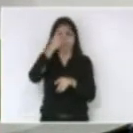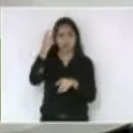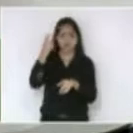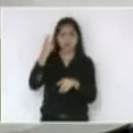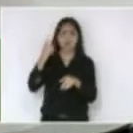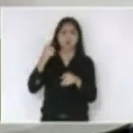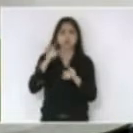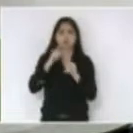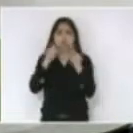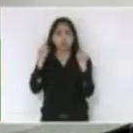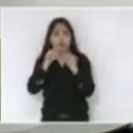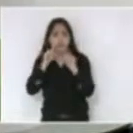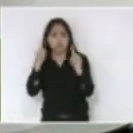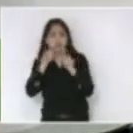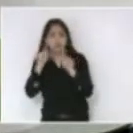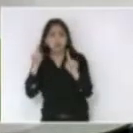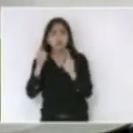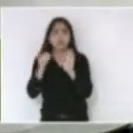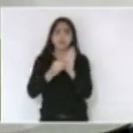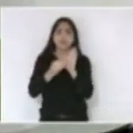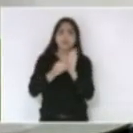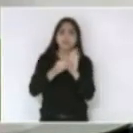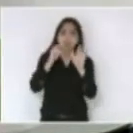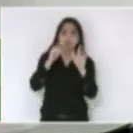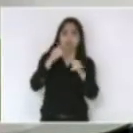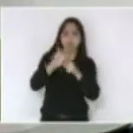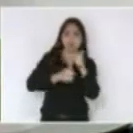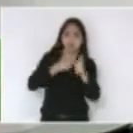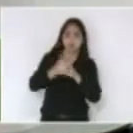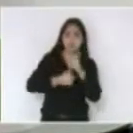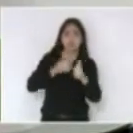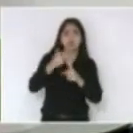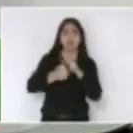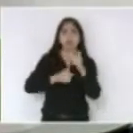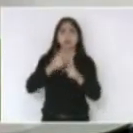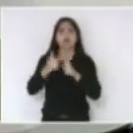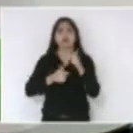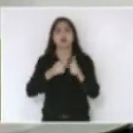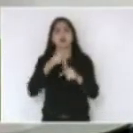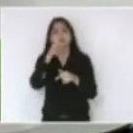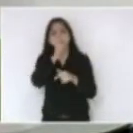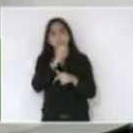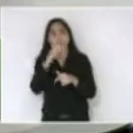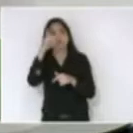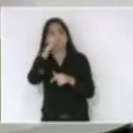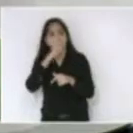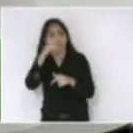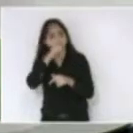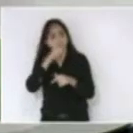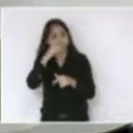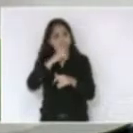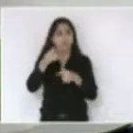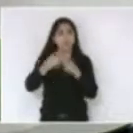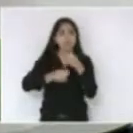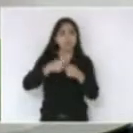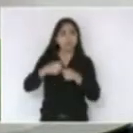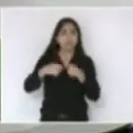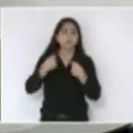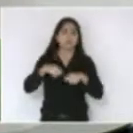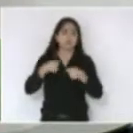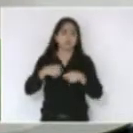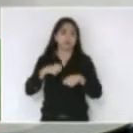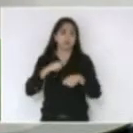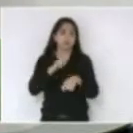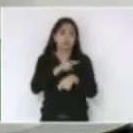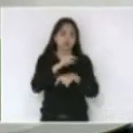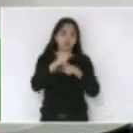funcionários de servidores especialmente à noite nos finais de semana então nós precisamos sim contratar mais